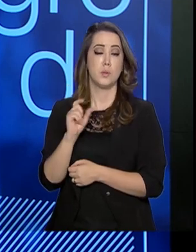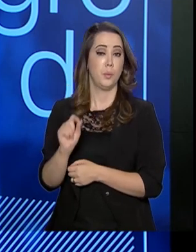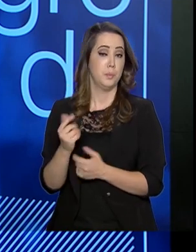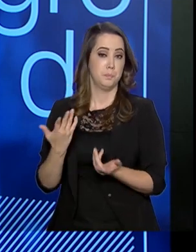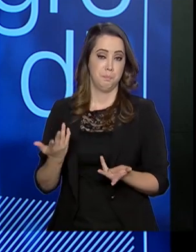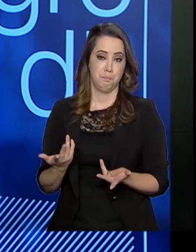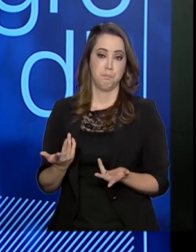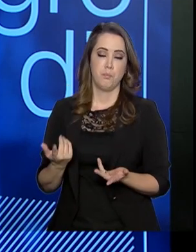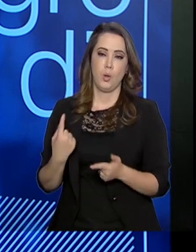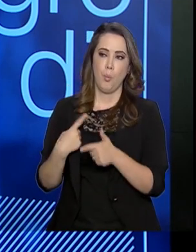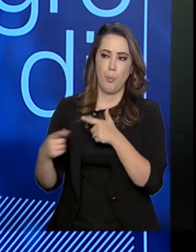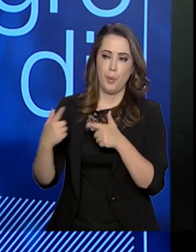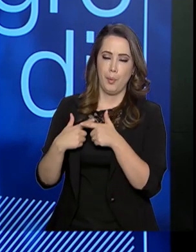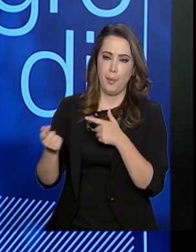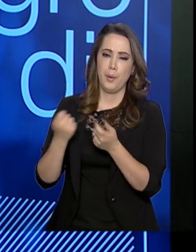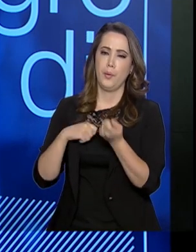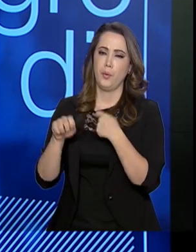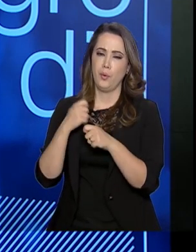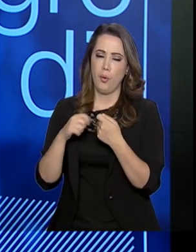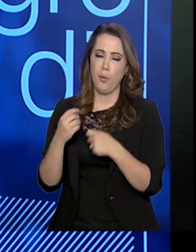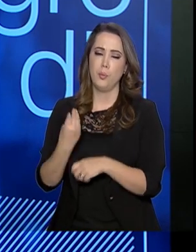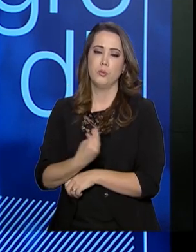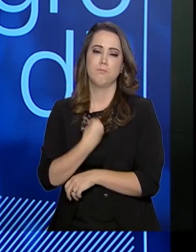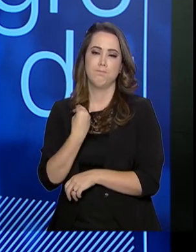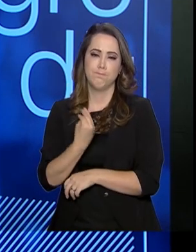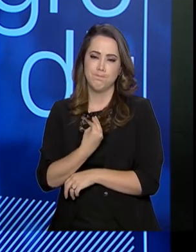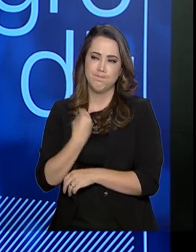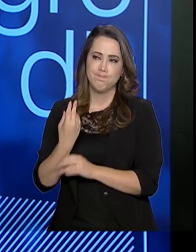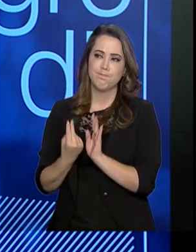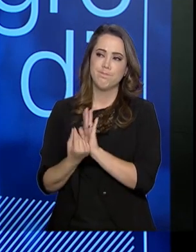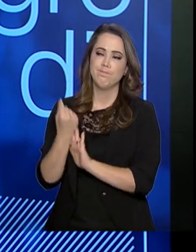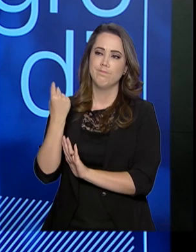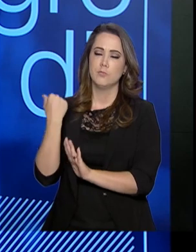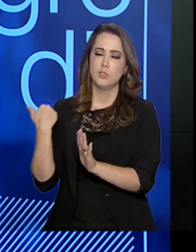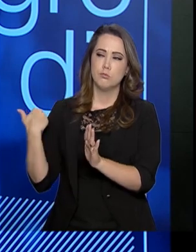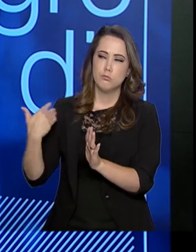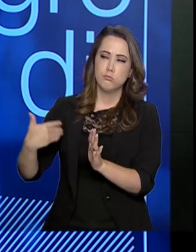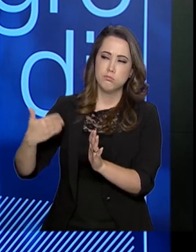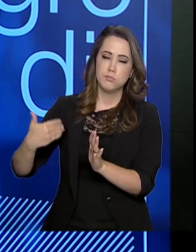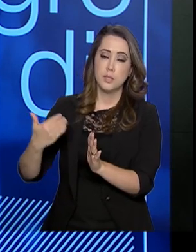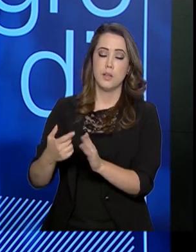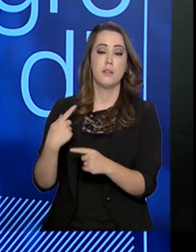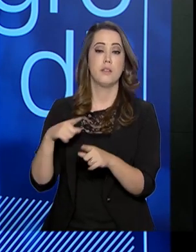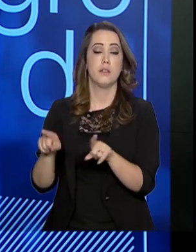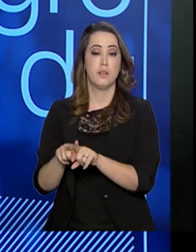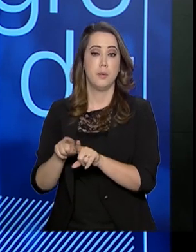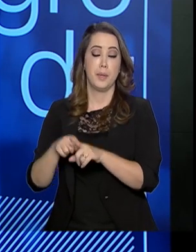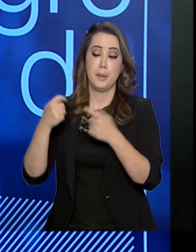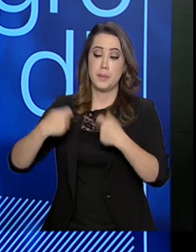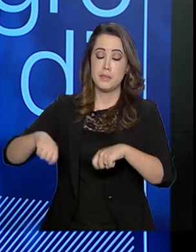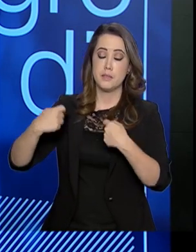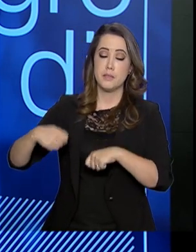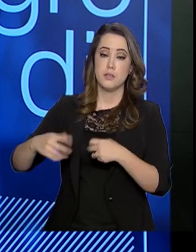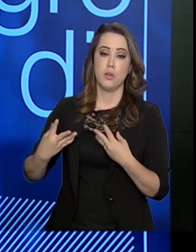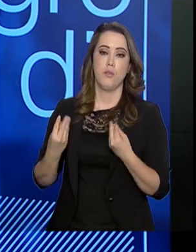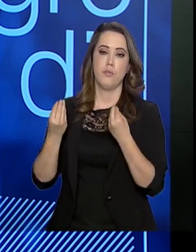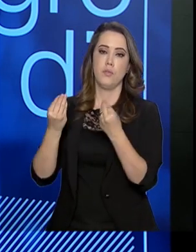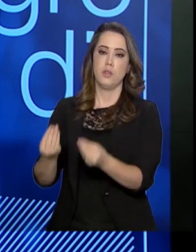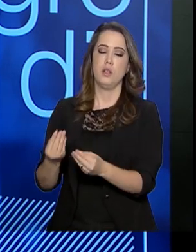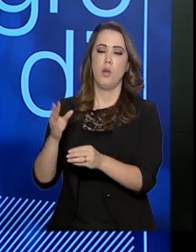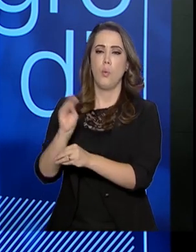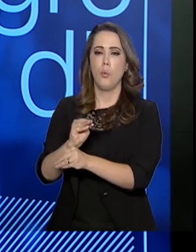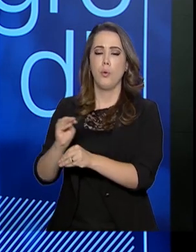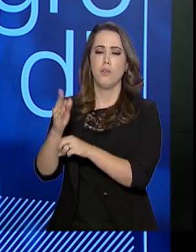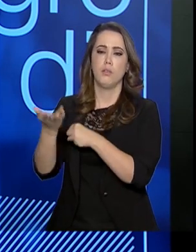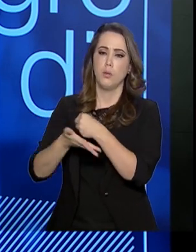da recessão que vivemos, no tamanho em que vivemos, e a obrigatoriedade e a necessidade de fazer uma